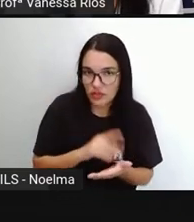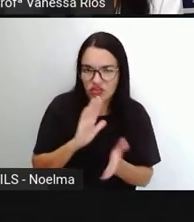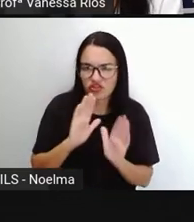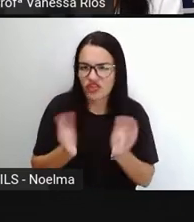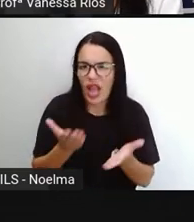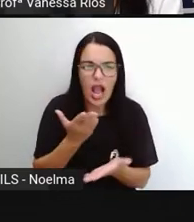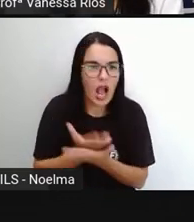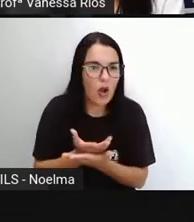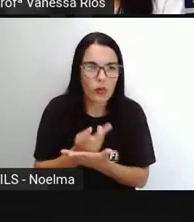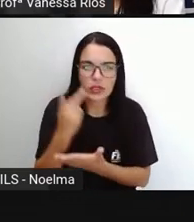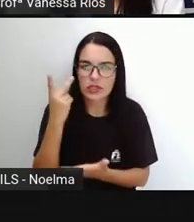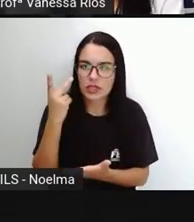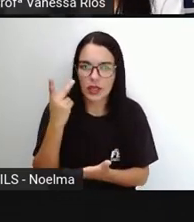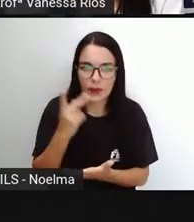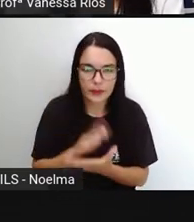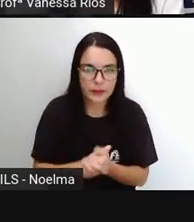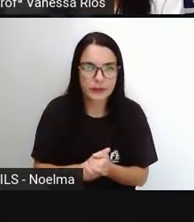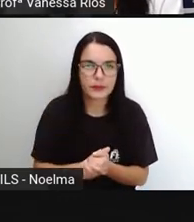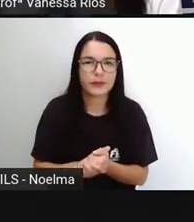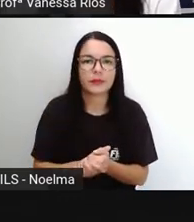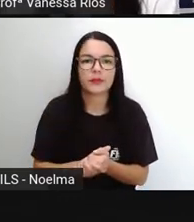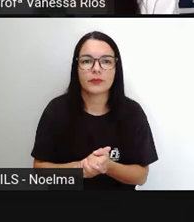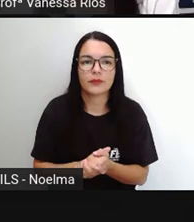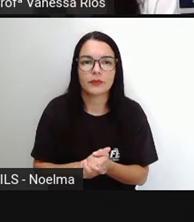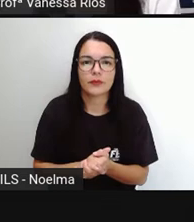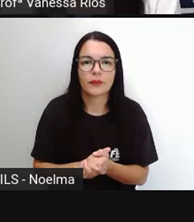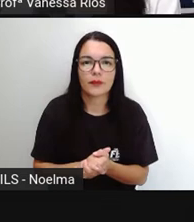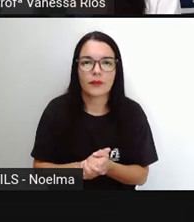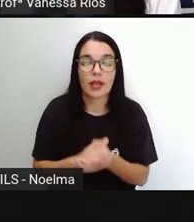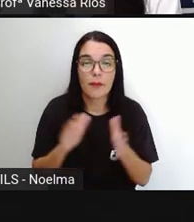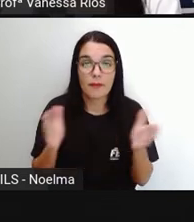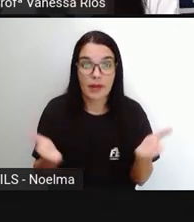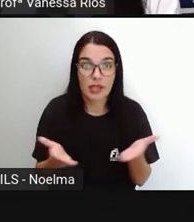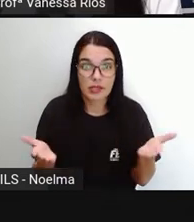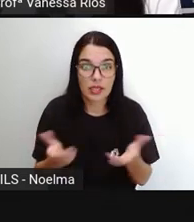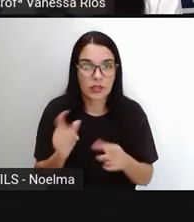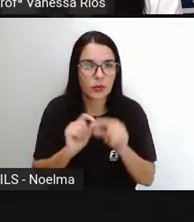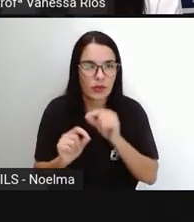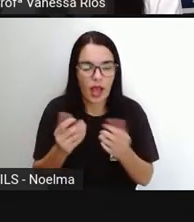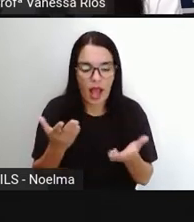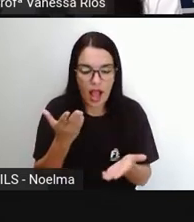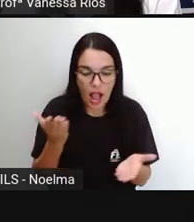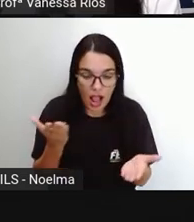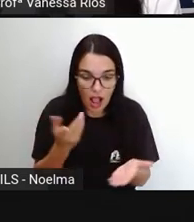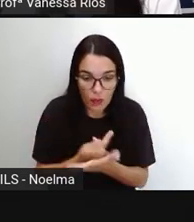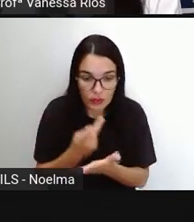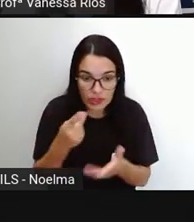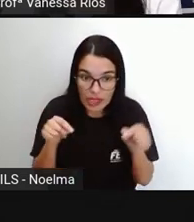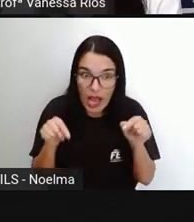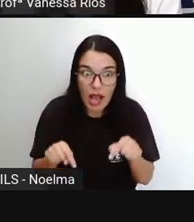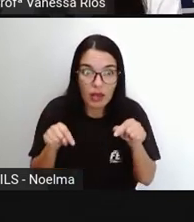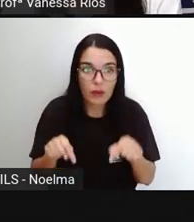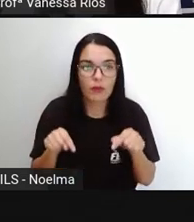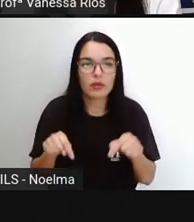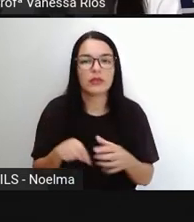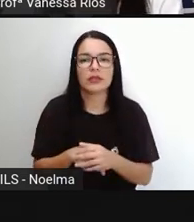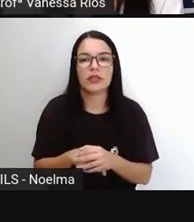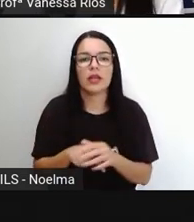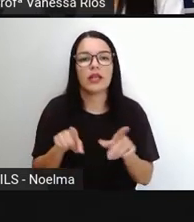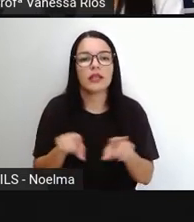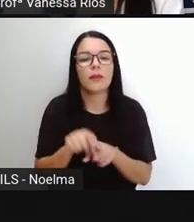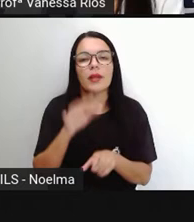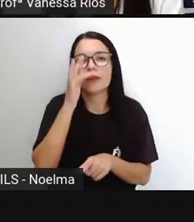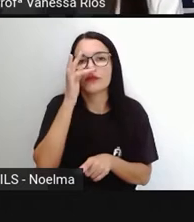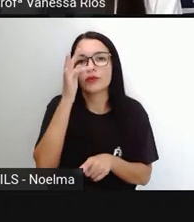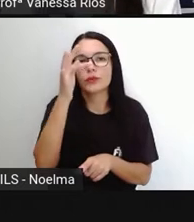já aconteceu, tá? Antes do enunciado. Presente, é o que está acontecendo no momento. E